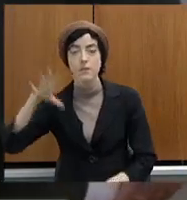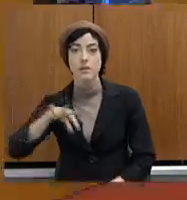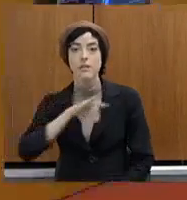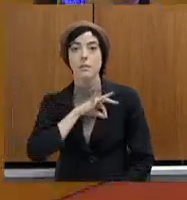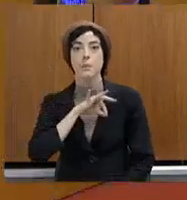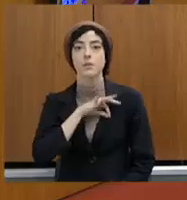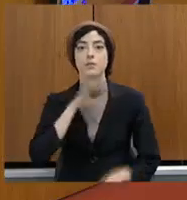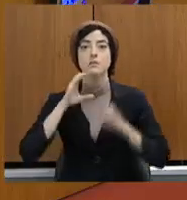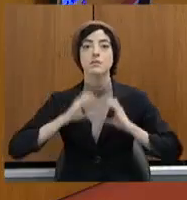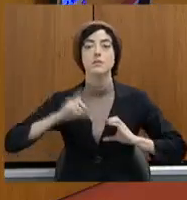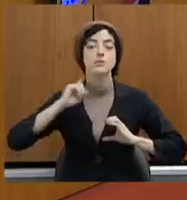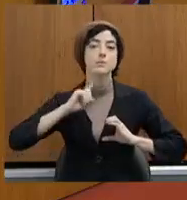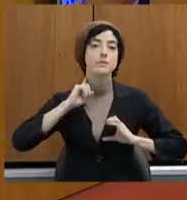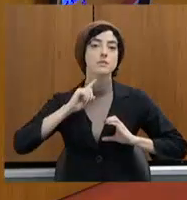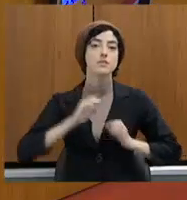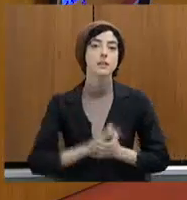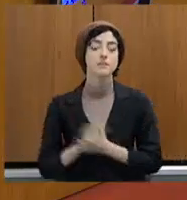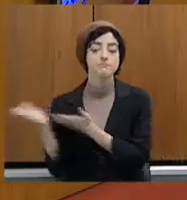trabalhos.